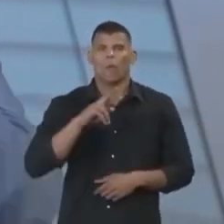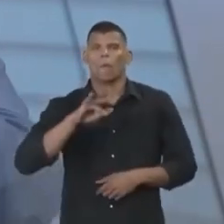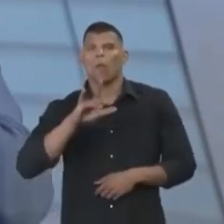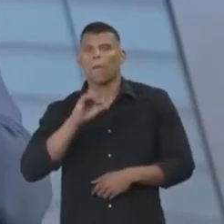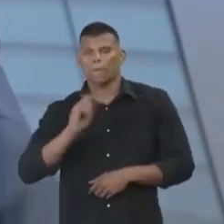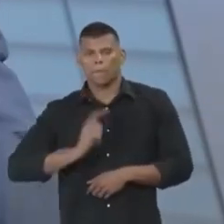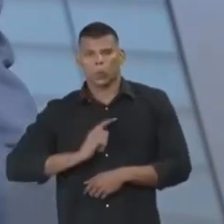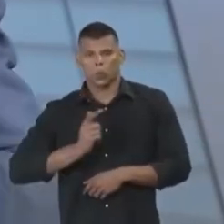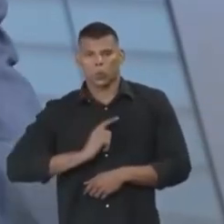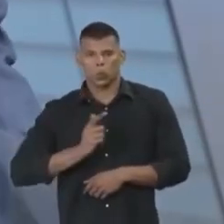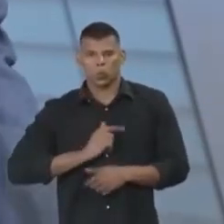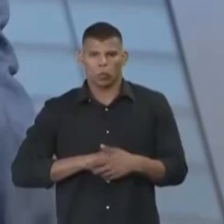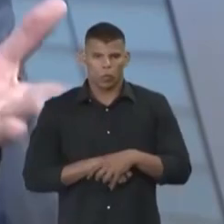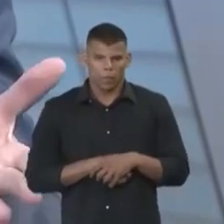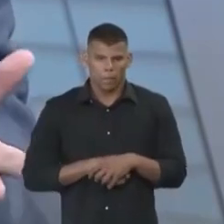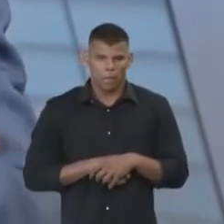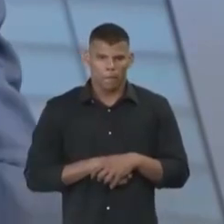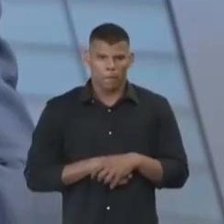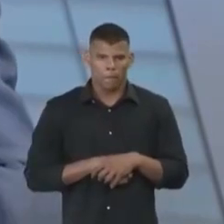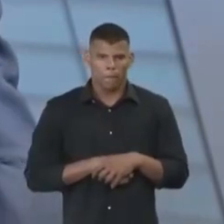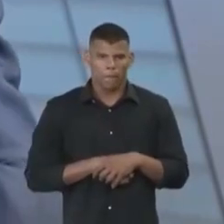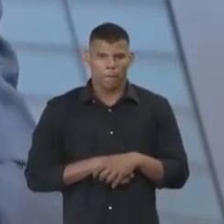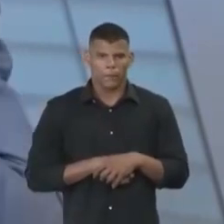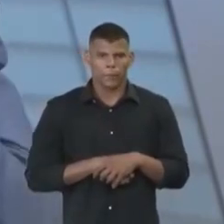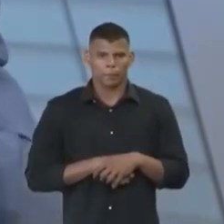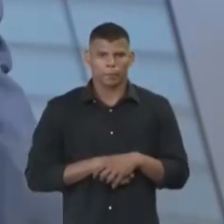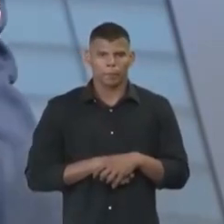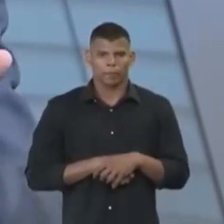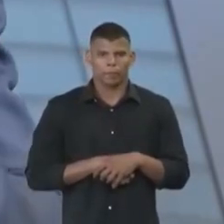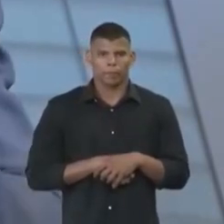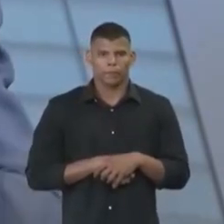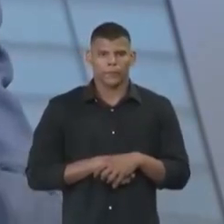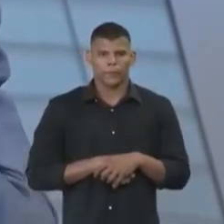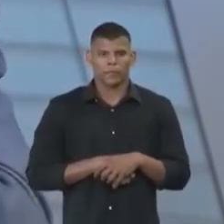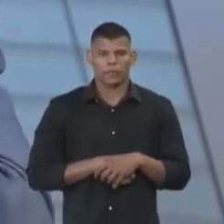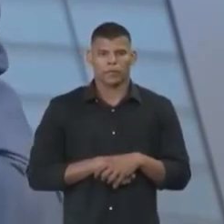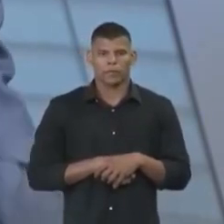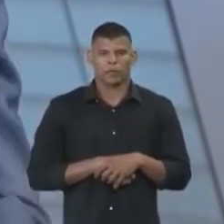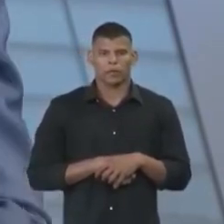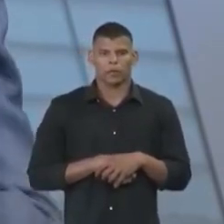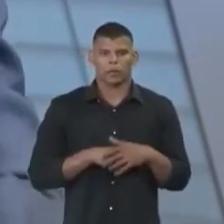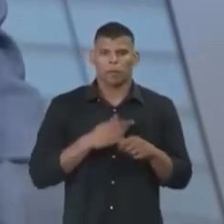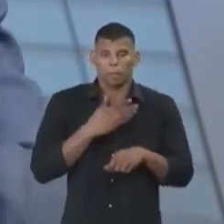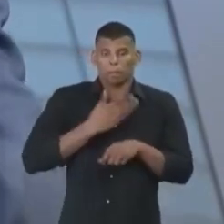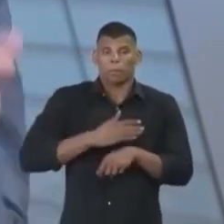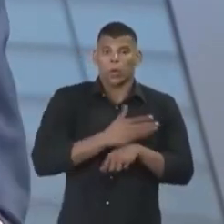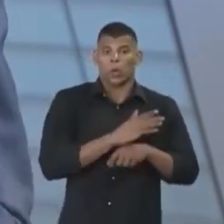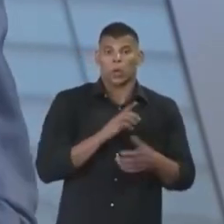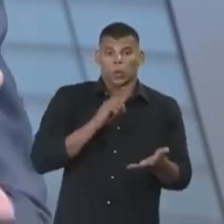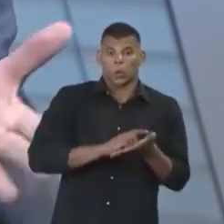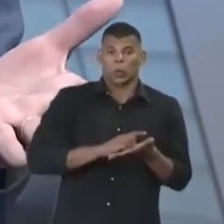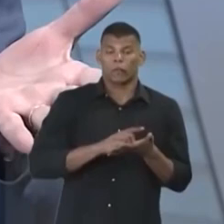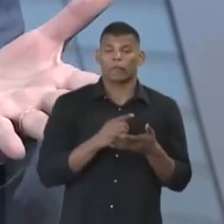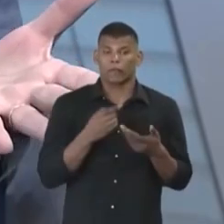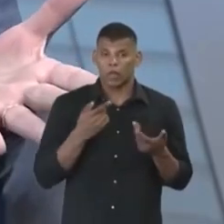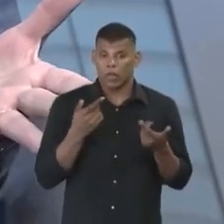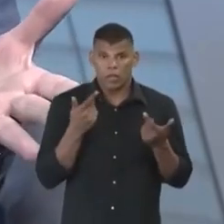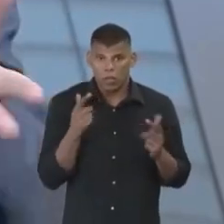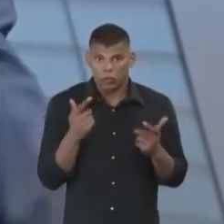resolução da Assembleia Geral da ONU que não tem aplicabilidade prática nenhuma. Fora isso,